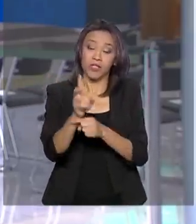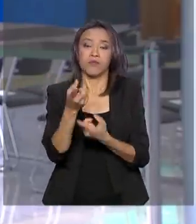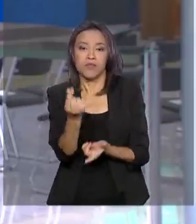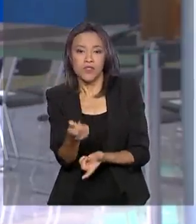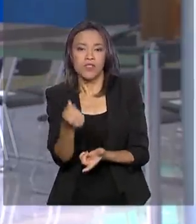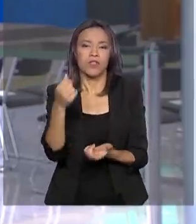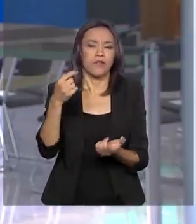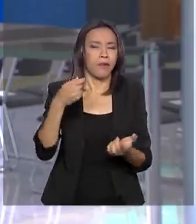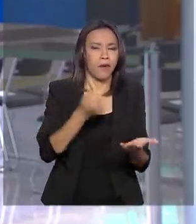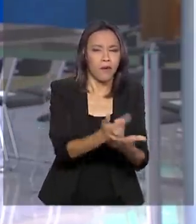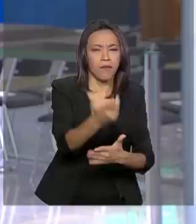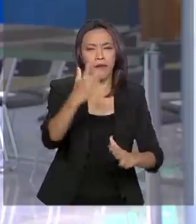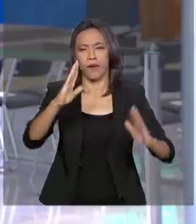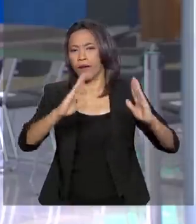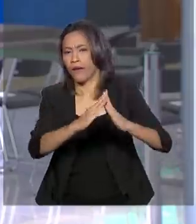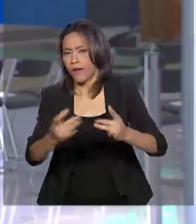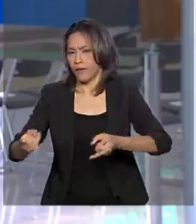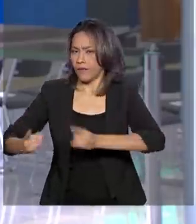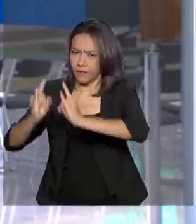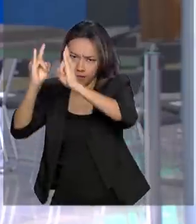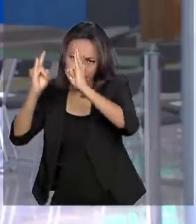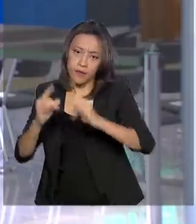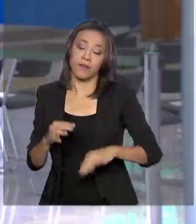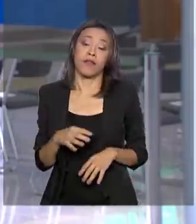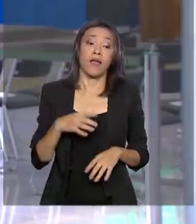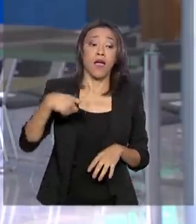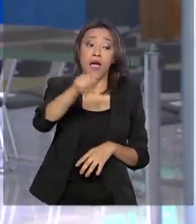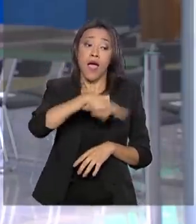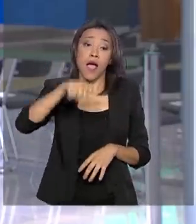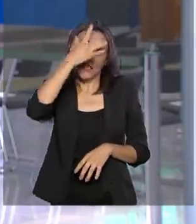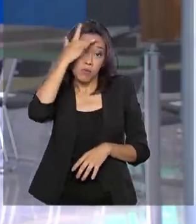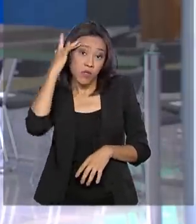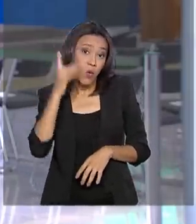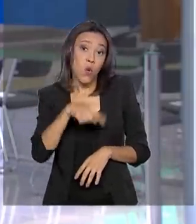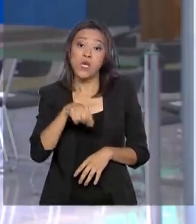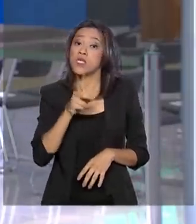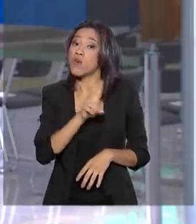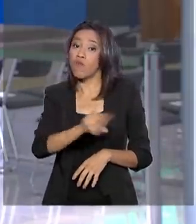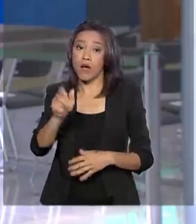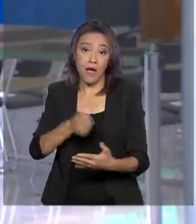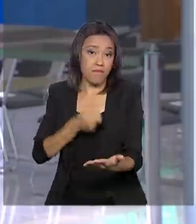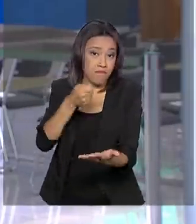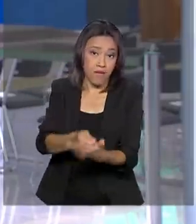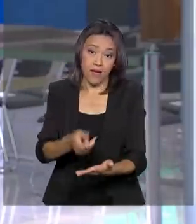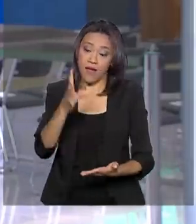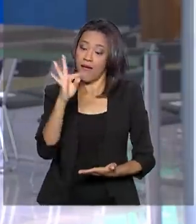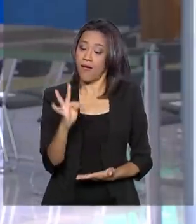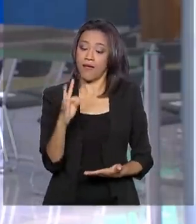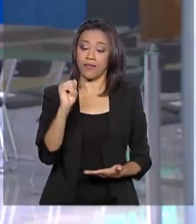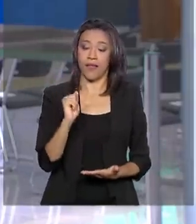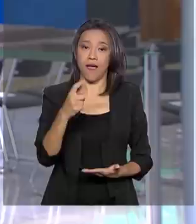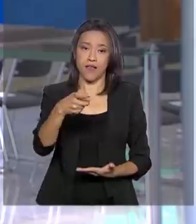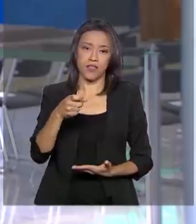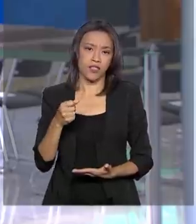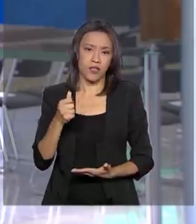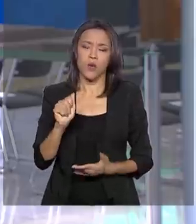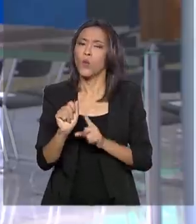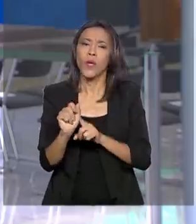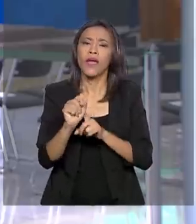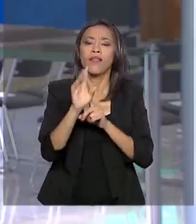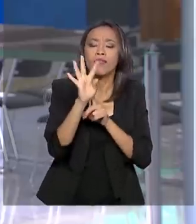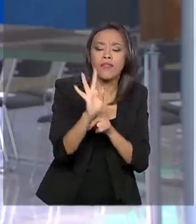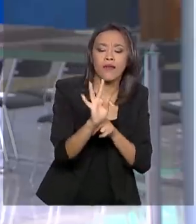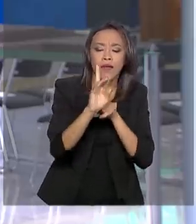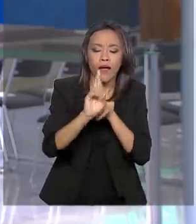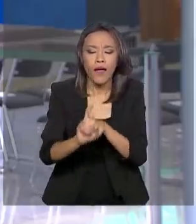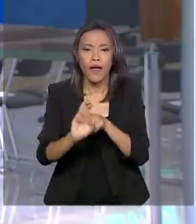Nela, os usuários não vão pagar taxas como a TR, que é a taxa referencial, ou a